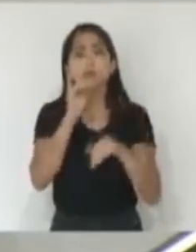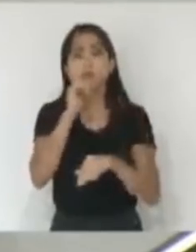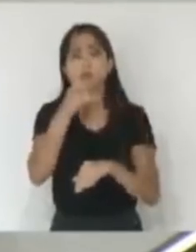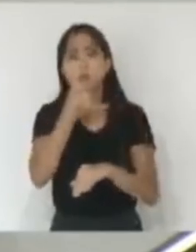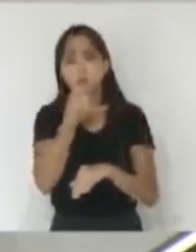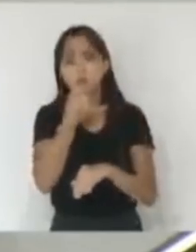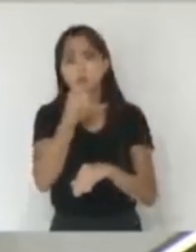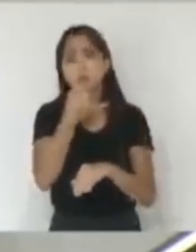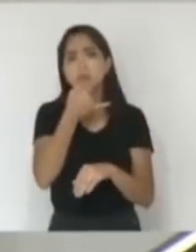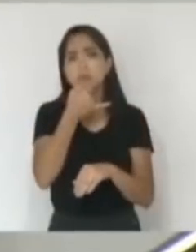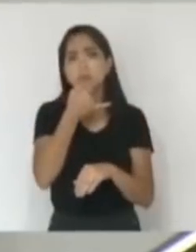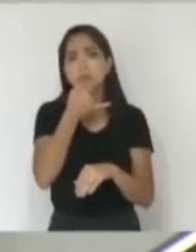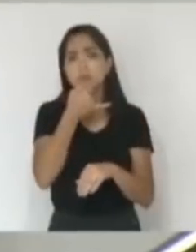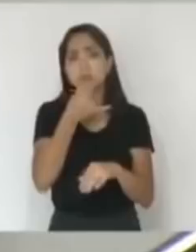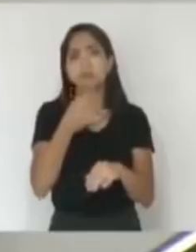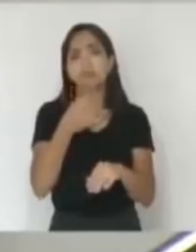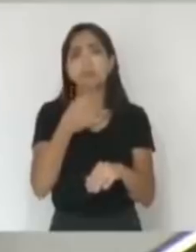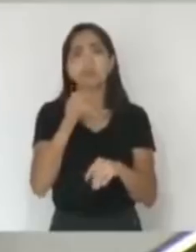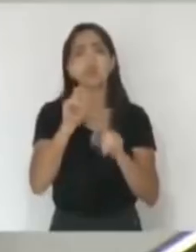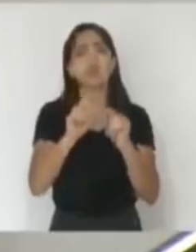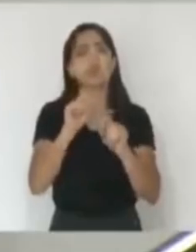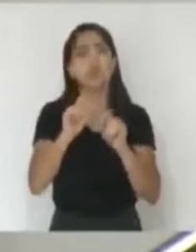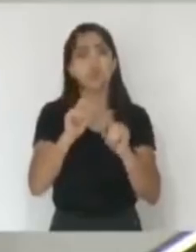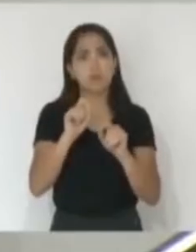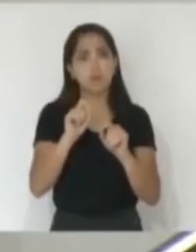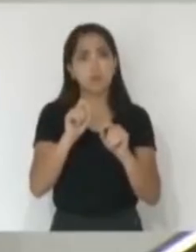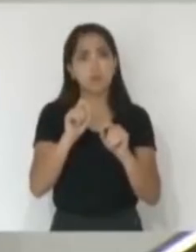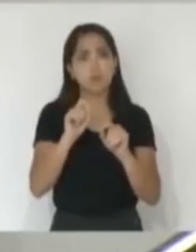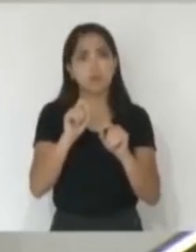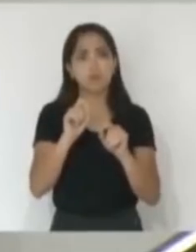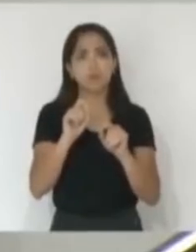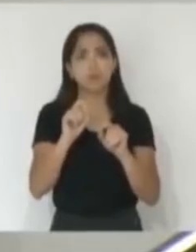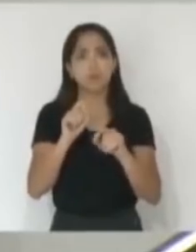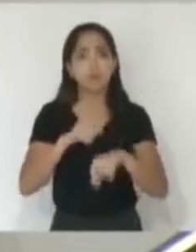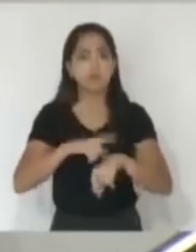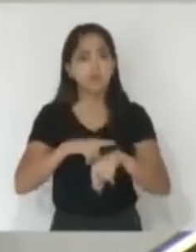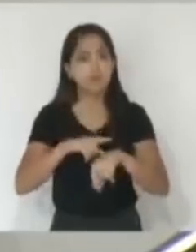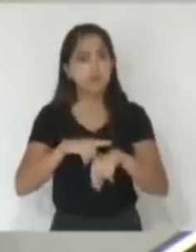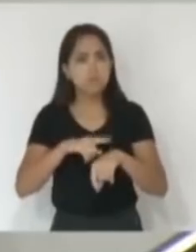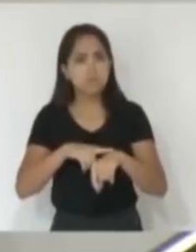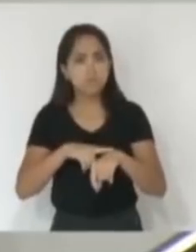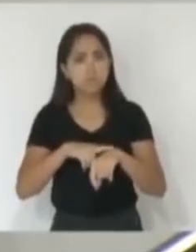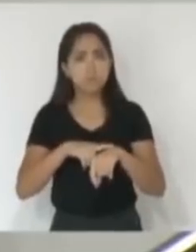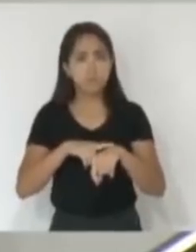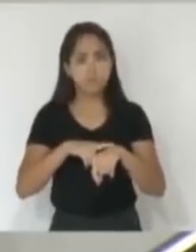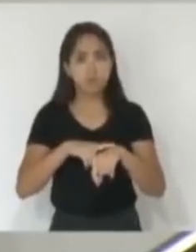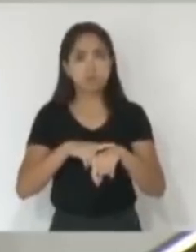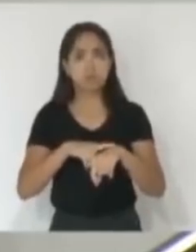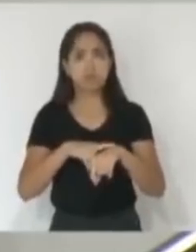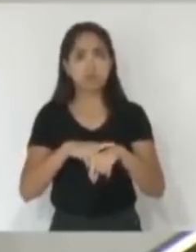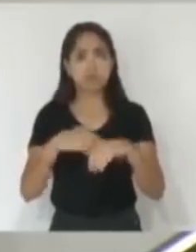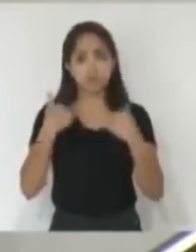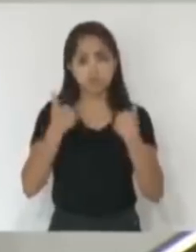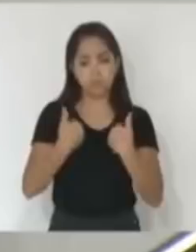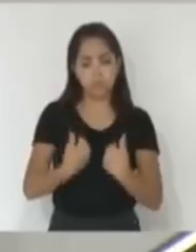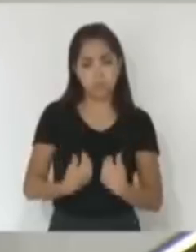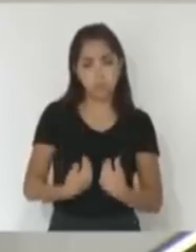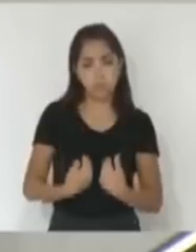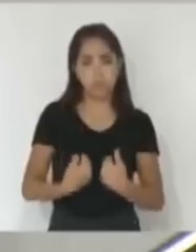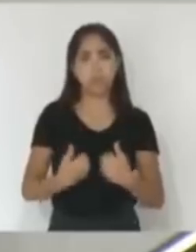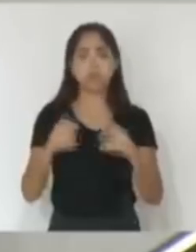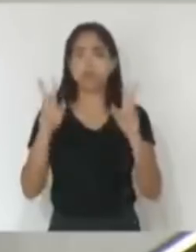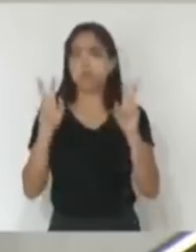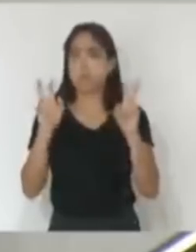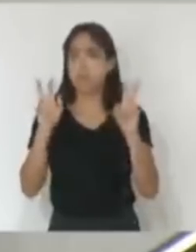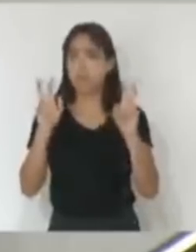noticiada nos seguintes termos. Em tempos de conservadorismo, decote de deputada é assunto mais comentado.